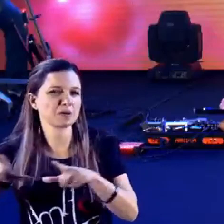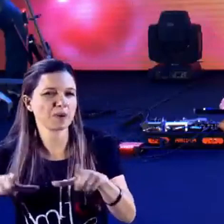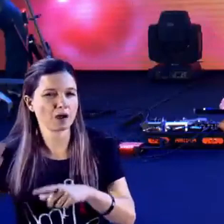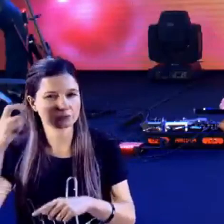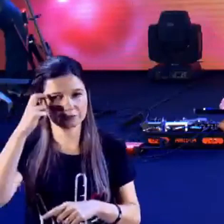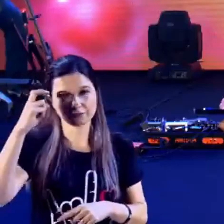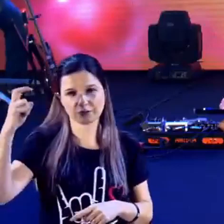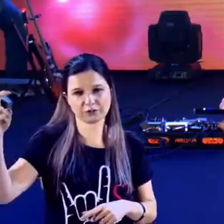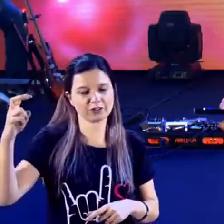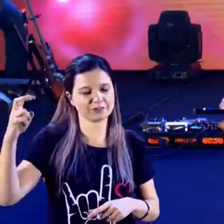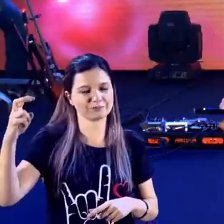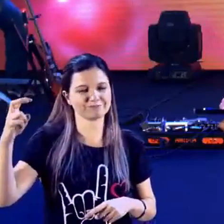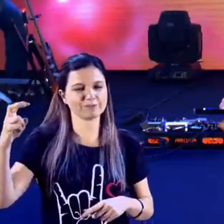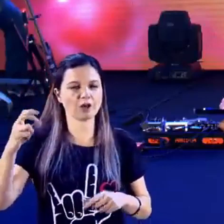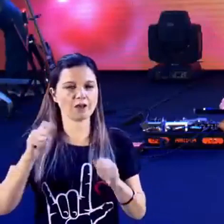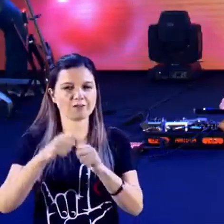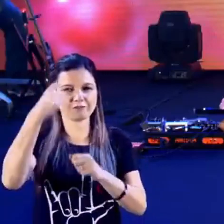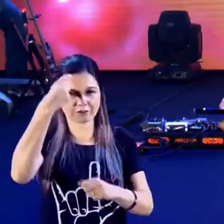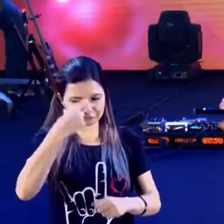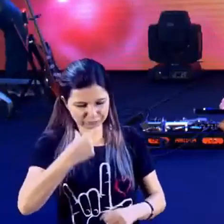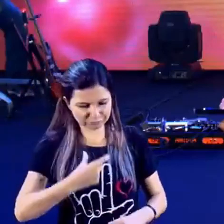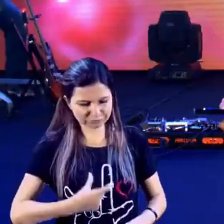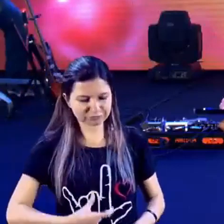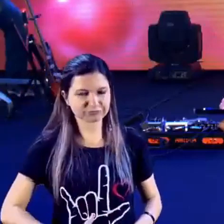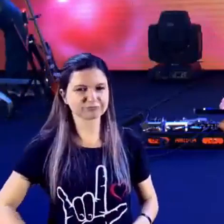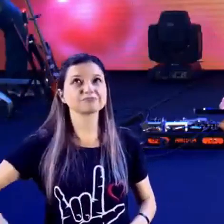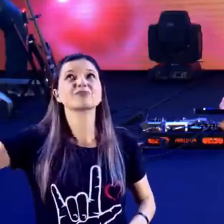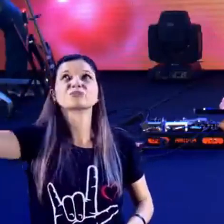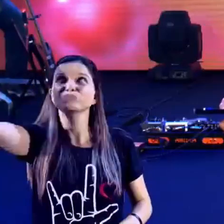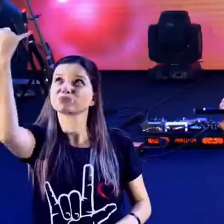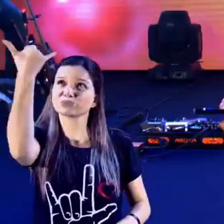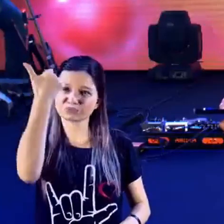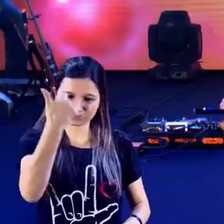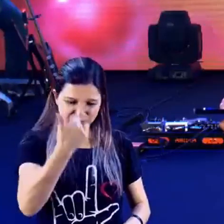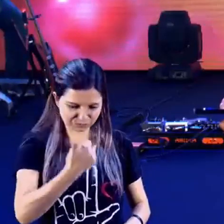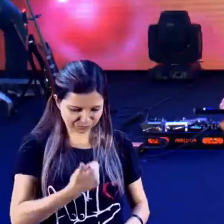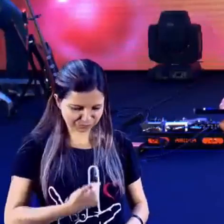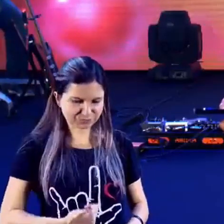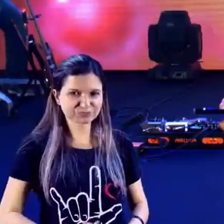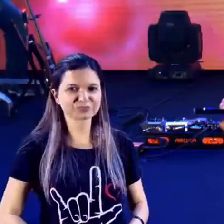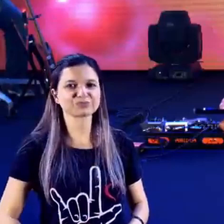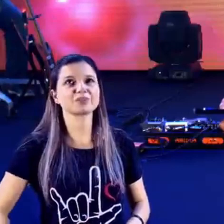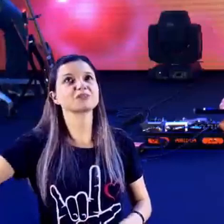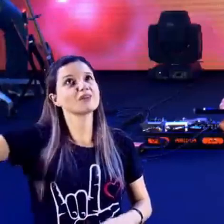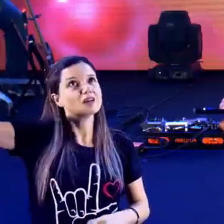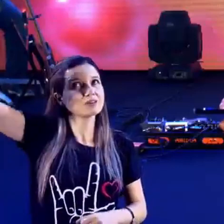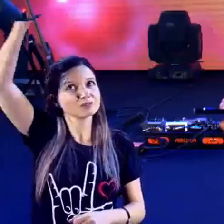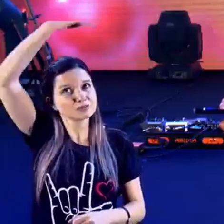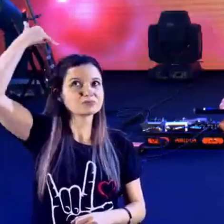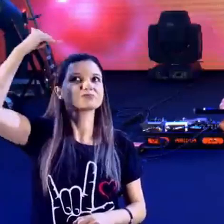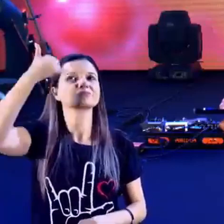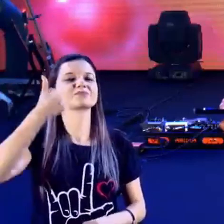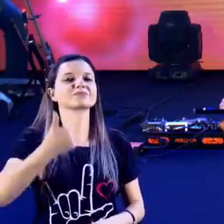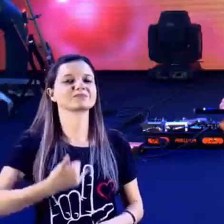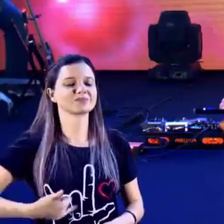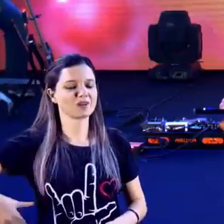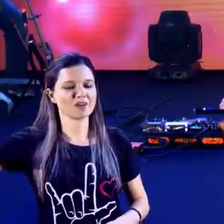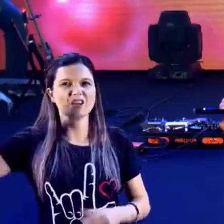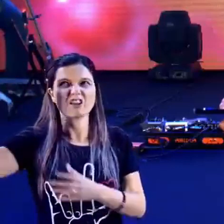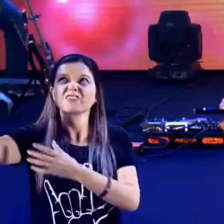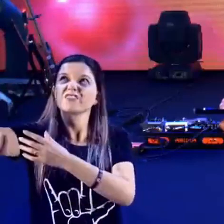Esse é o nosso Deus, que age de maneira exagerada. Que age com amor